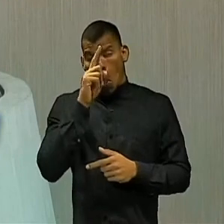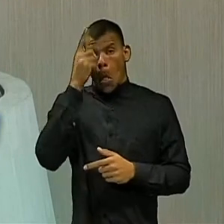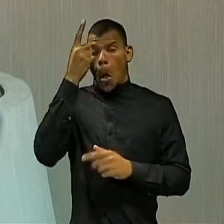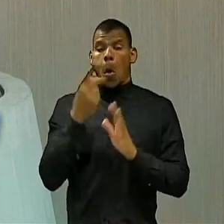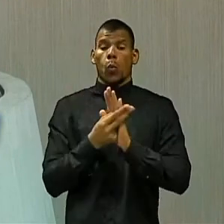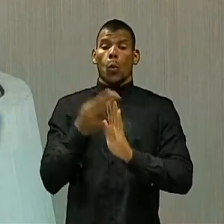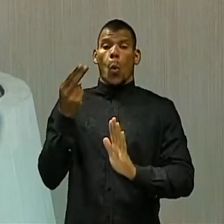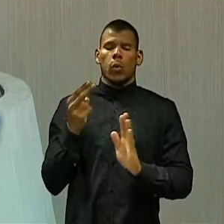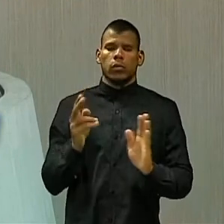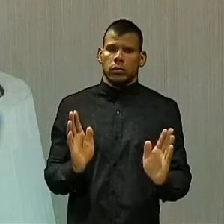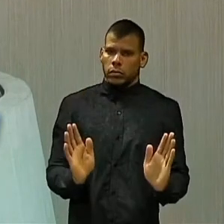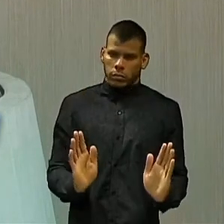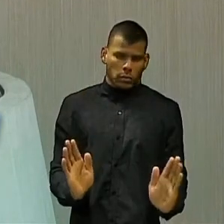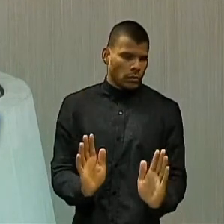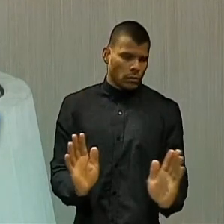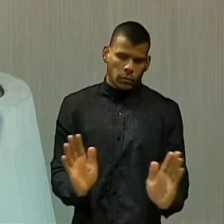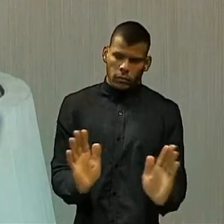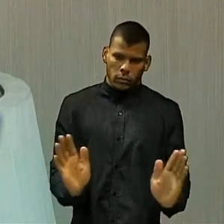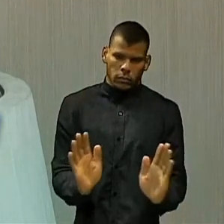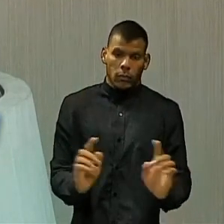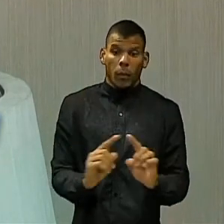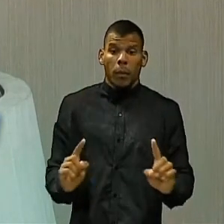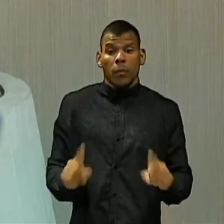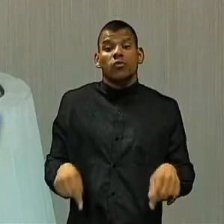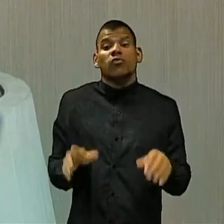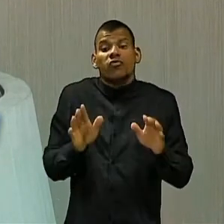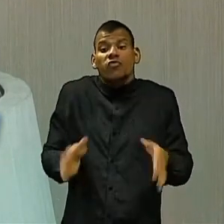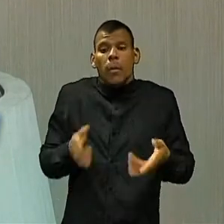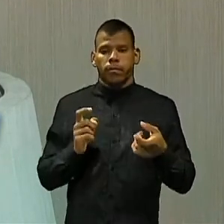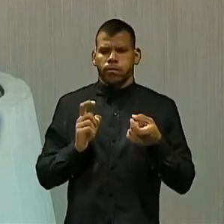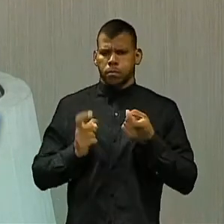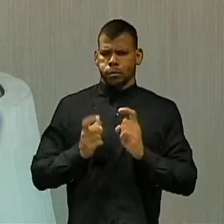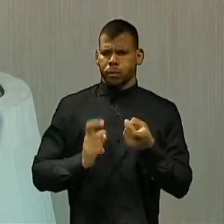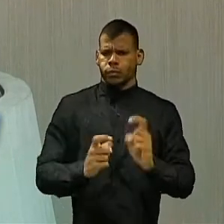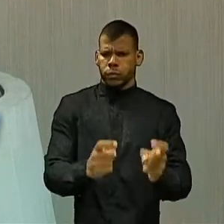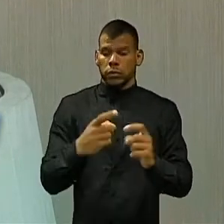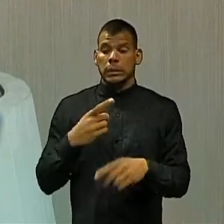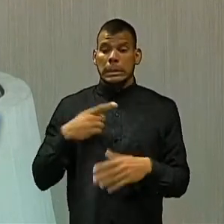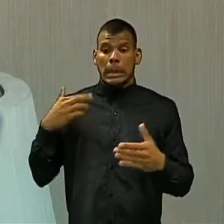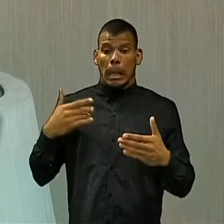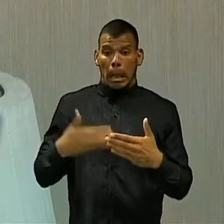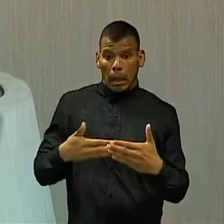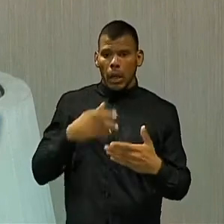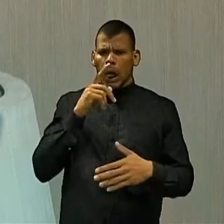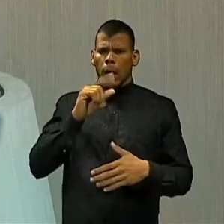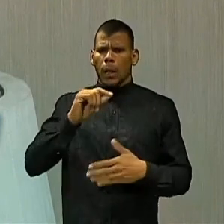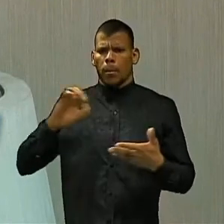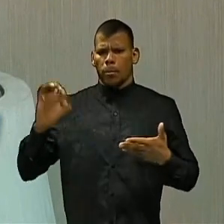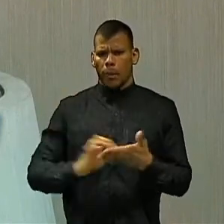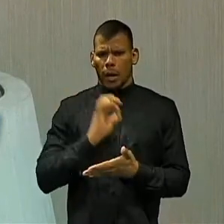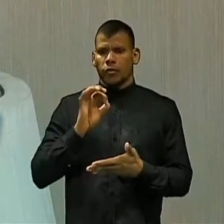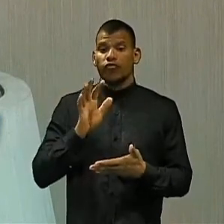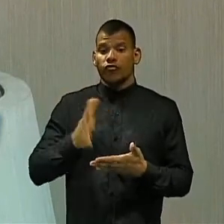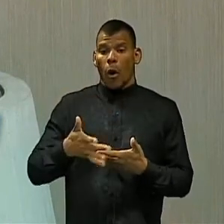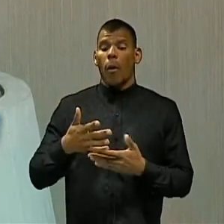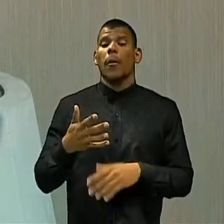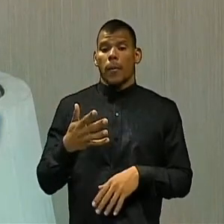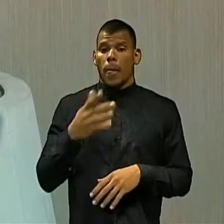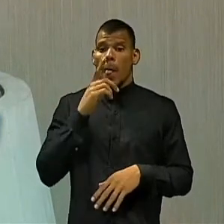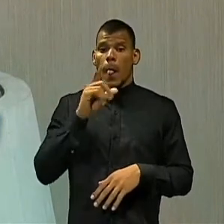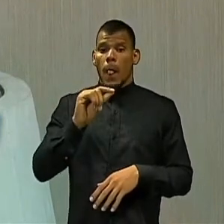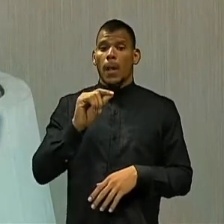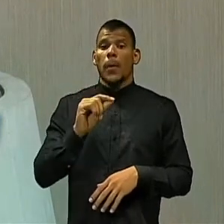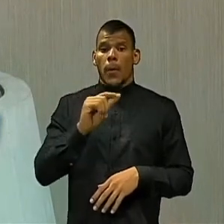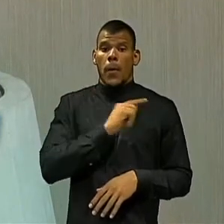autor da ideia. Eu sei que esse projeto já vem sendo discutido nessa casa, inclusive com assinatura positiva do